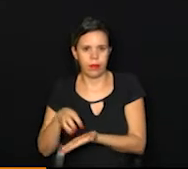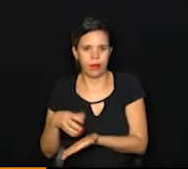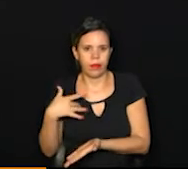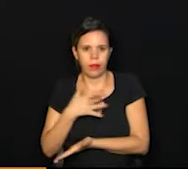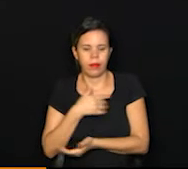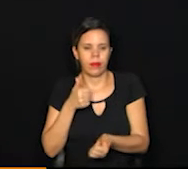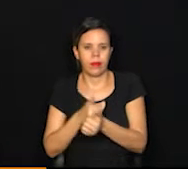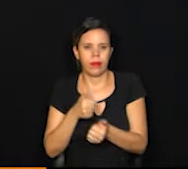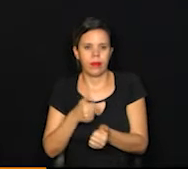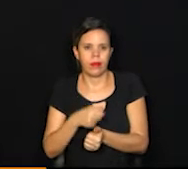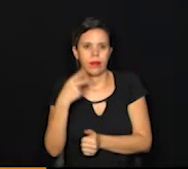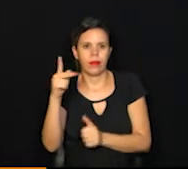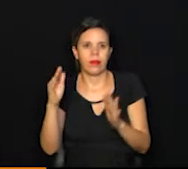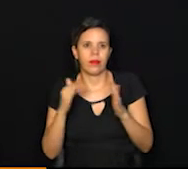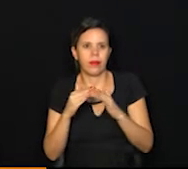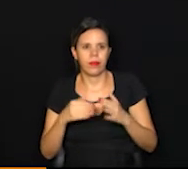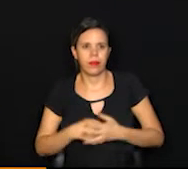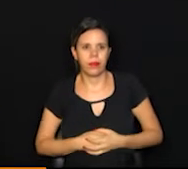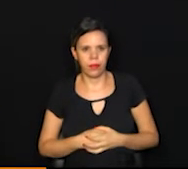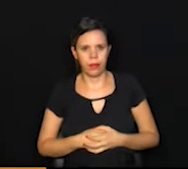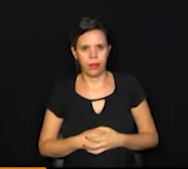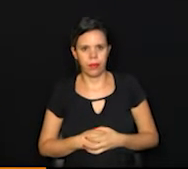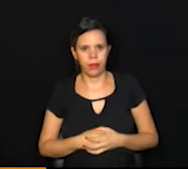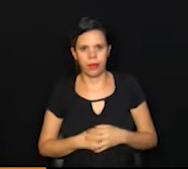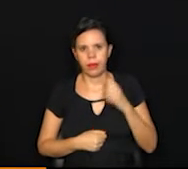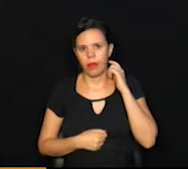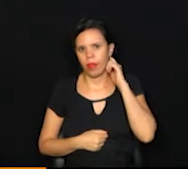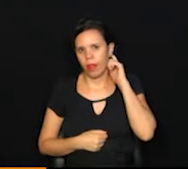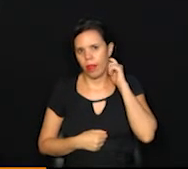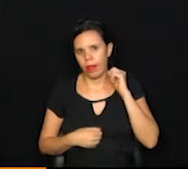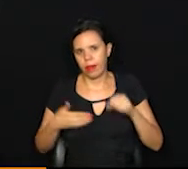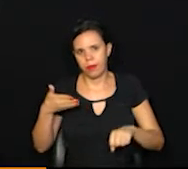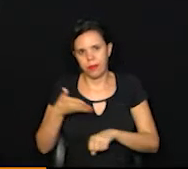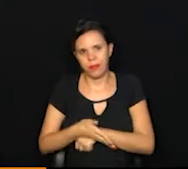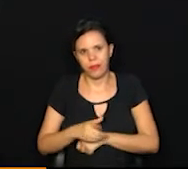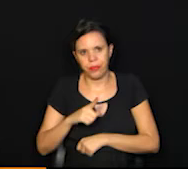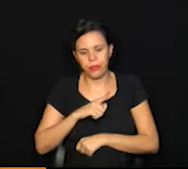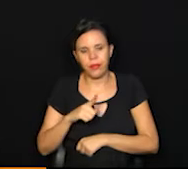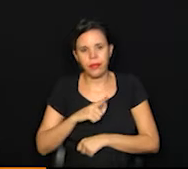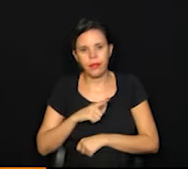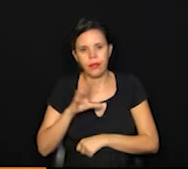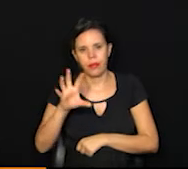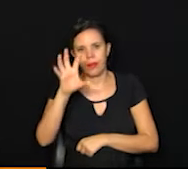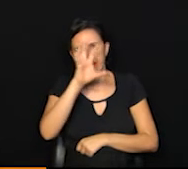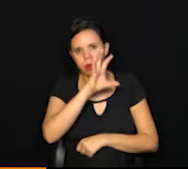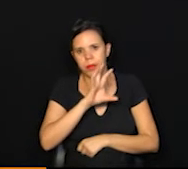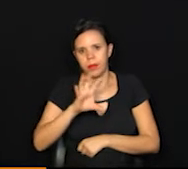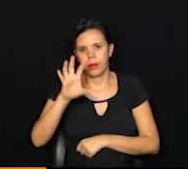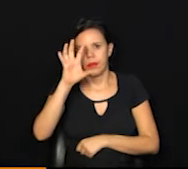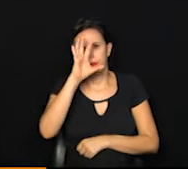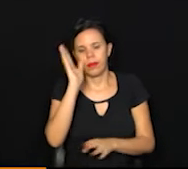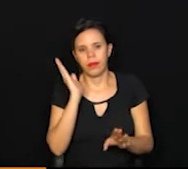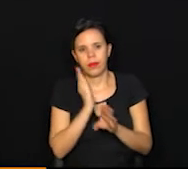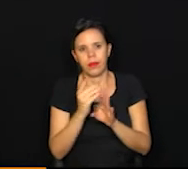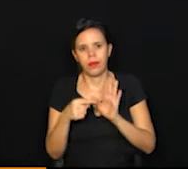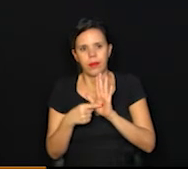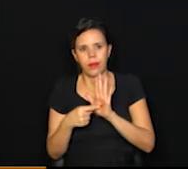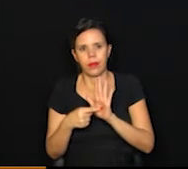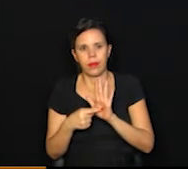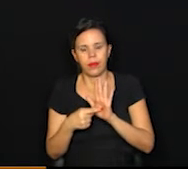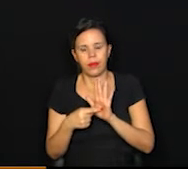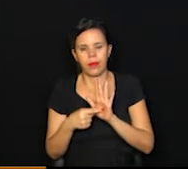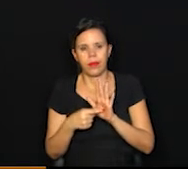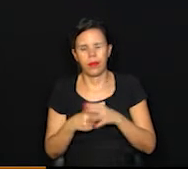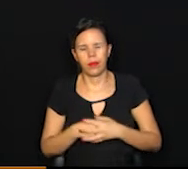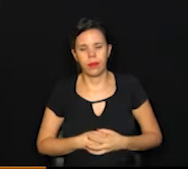saúde mais perto da sua casa. Você vai acessar, tem um mapinha lá que aparece, você acessa e nesse